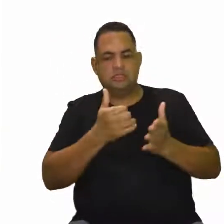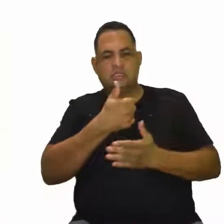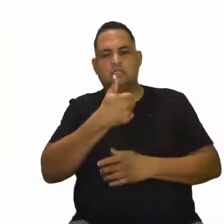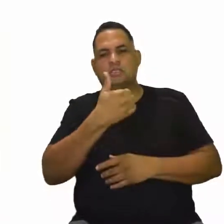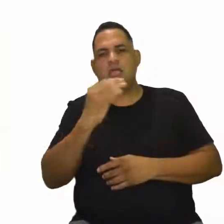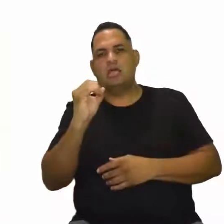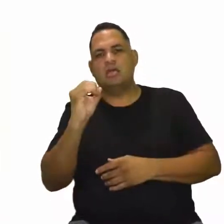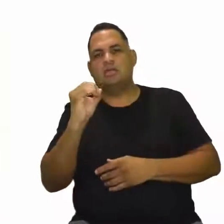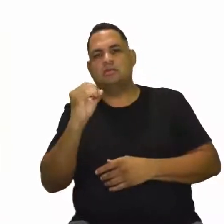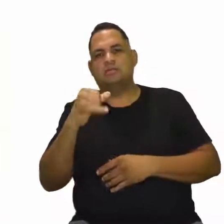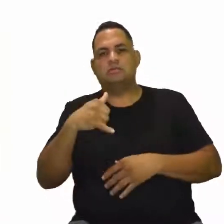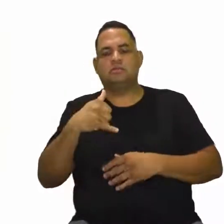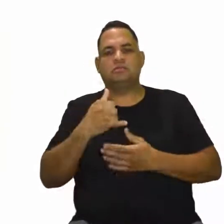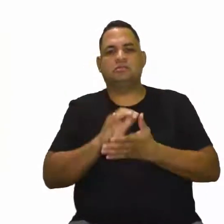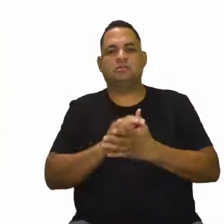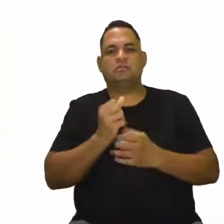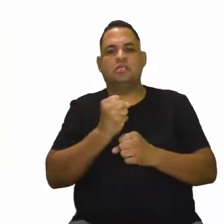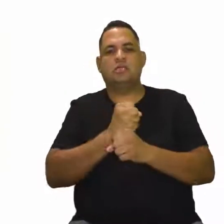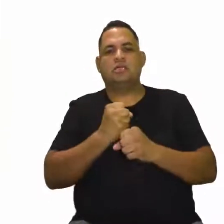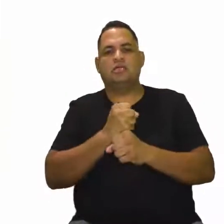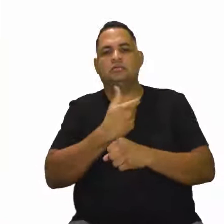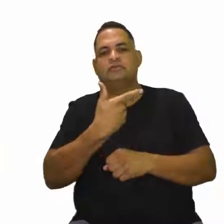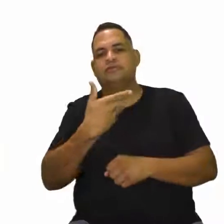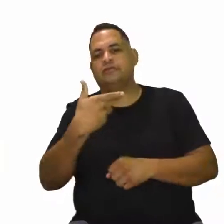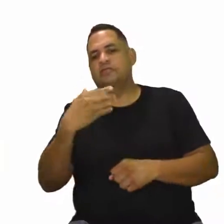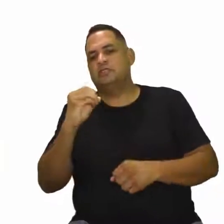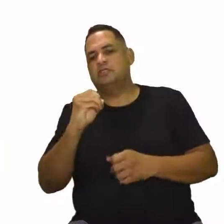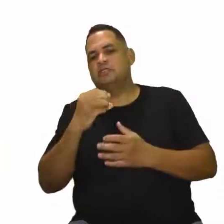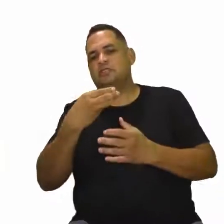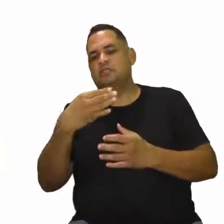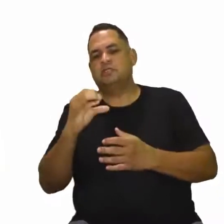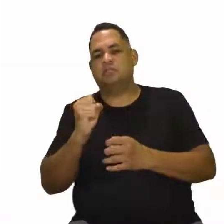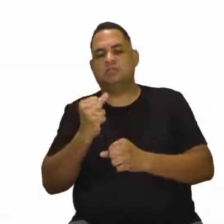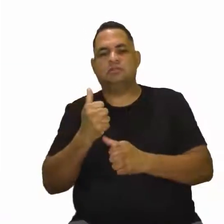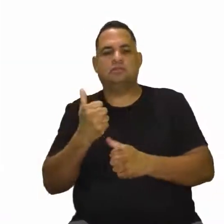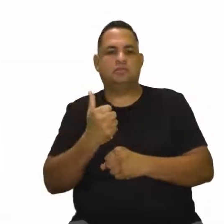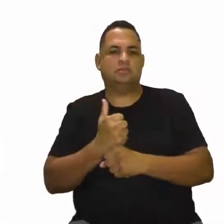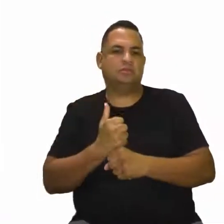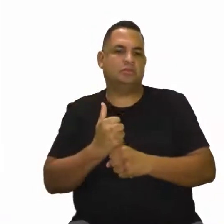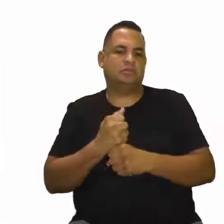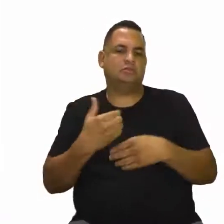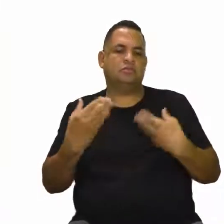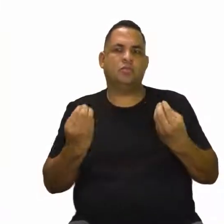20, uns 30 anos? Pois é, essa imagem aqui é para a gente trabalhar um pouco sobre isso.